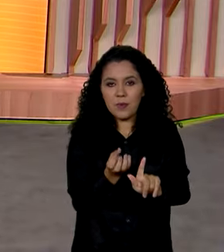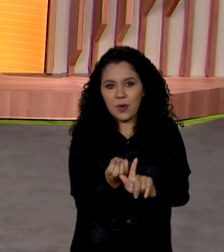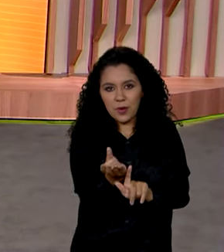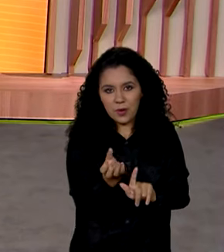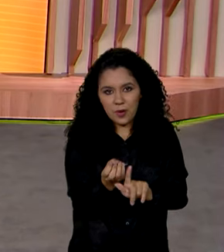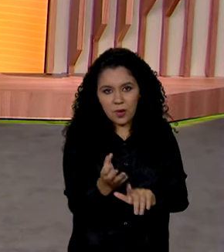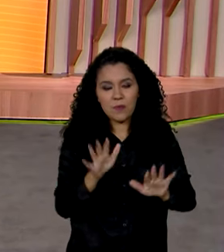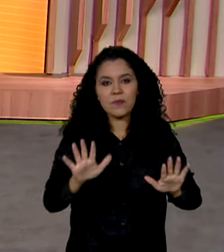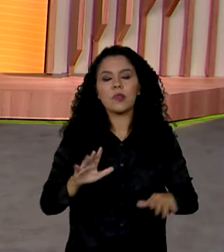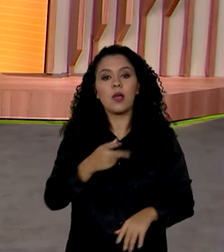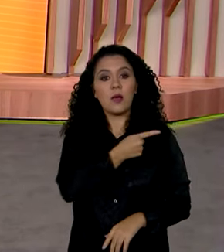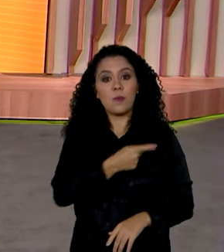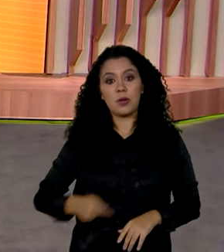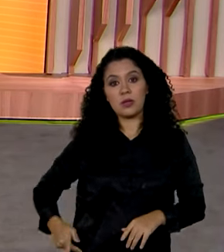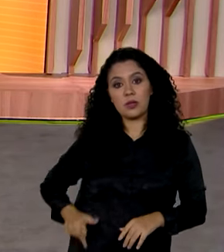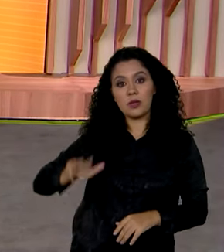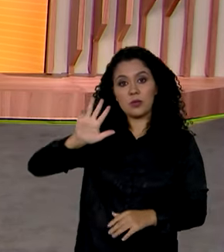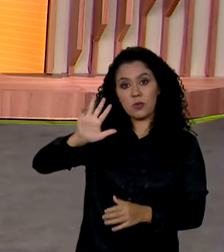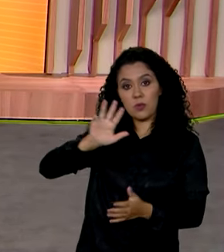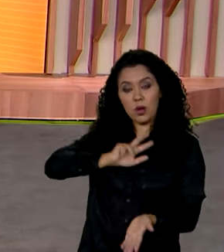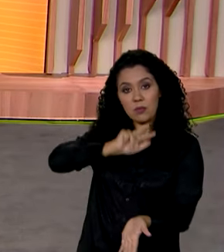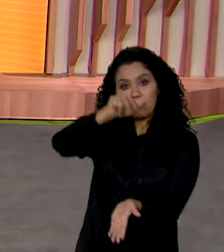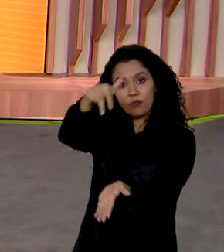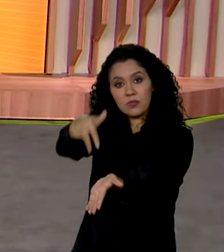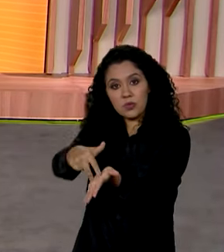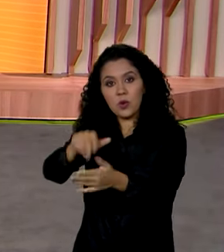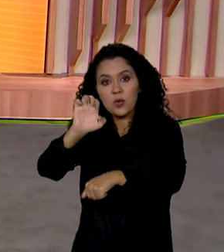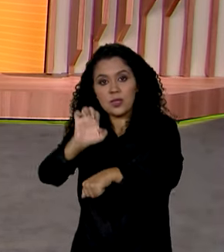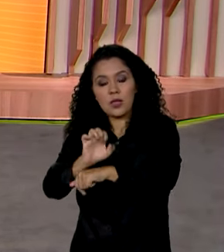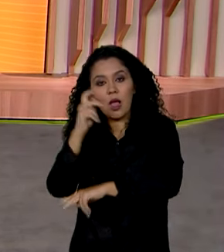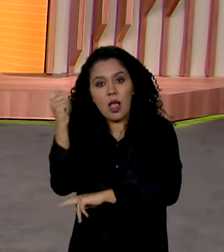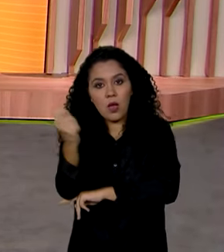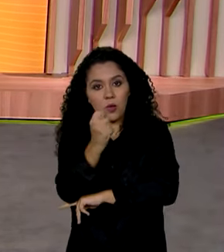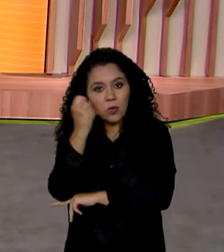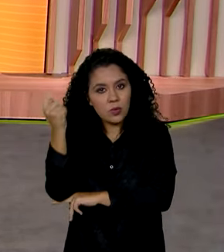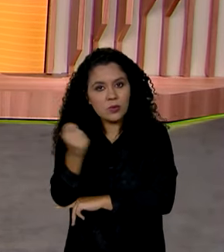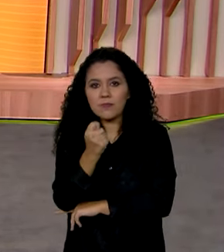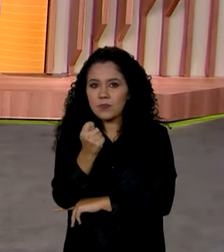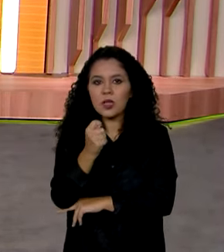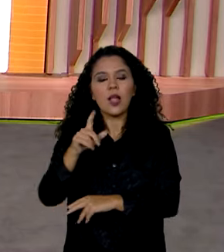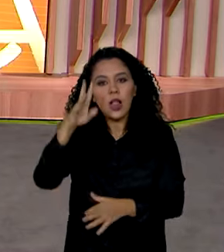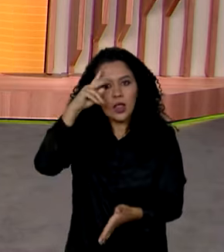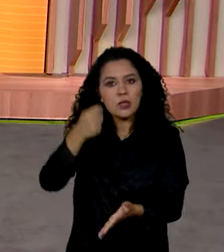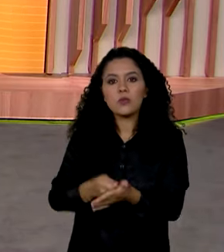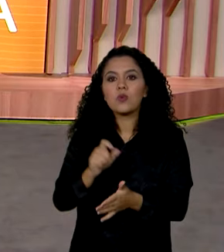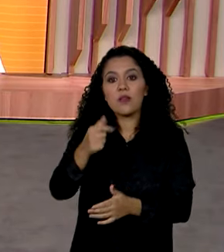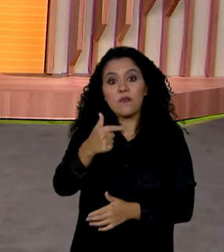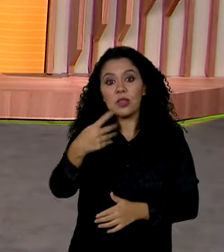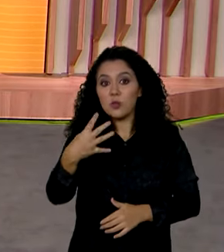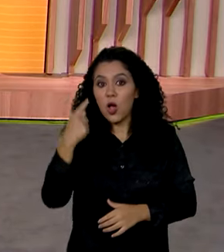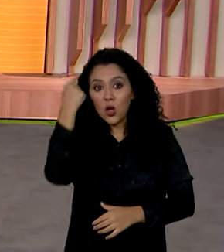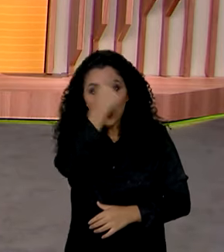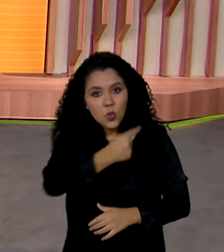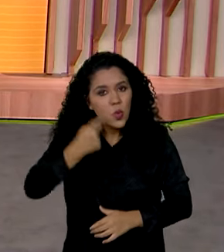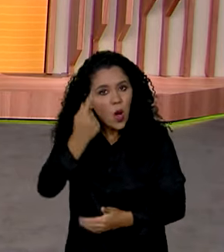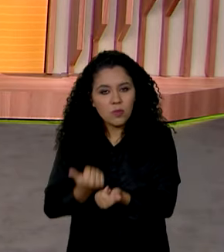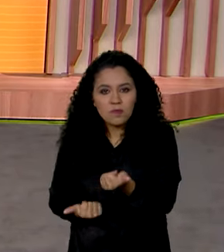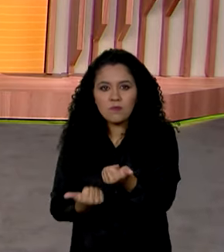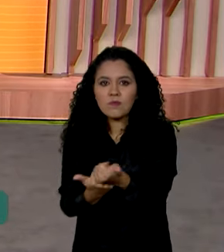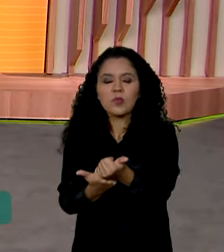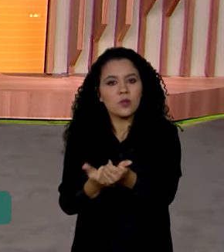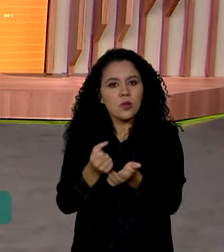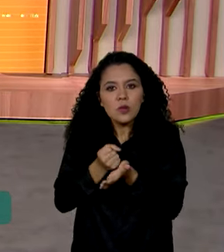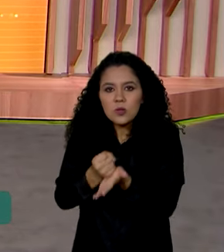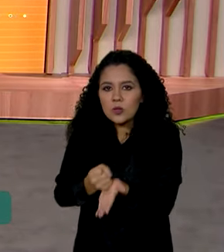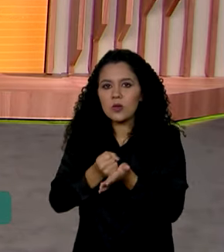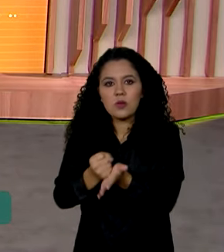Em visita ao Rio Grande do Sul, o presidente Lula determinou o foco 24 horas por dia no socorro aos gaúchos. E